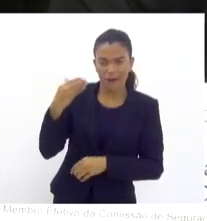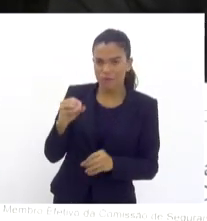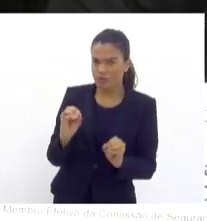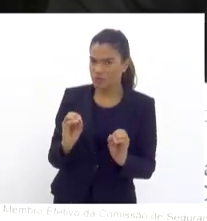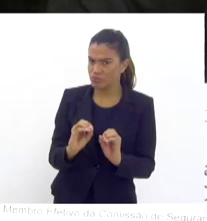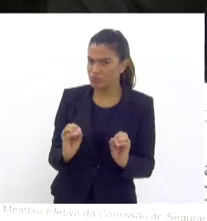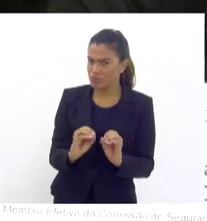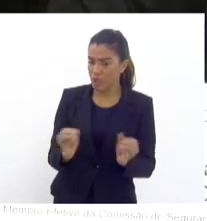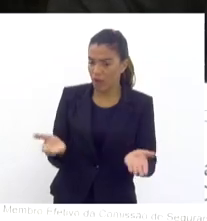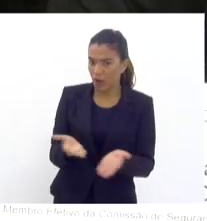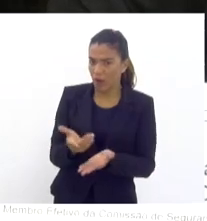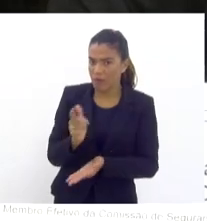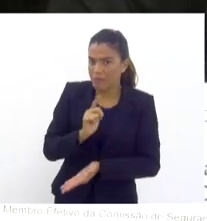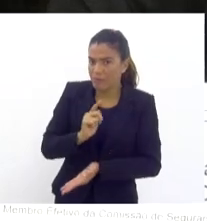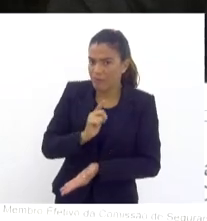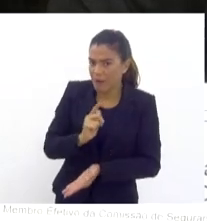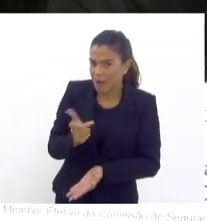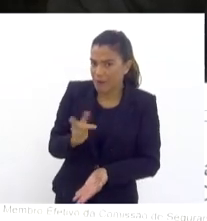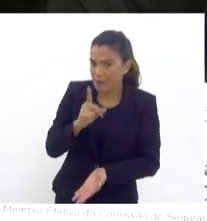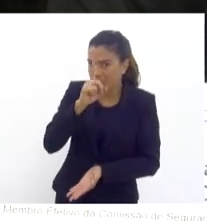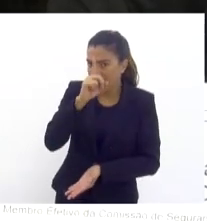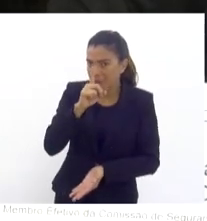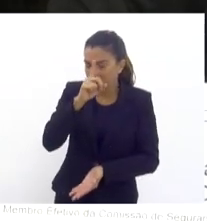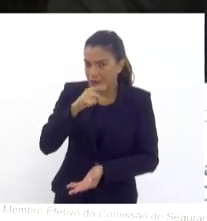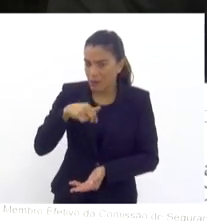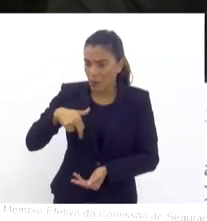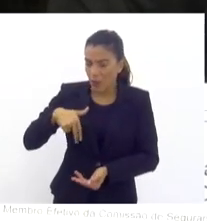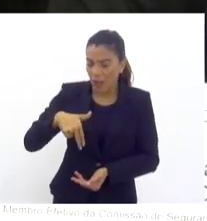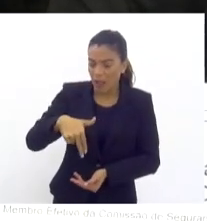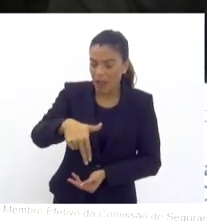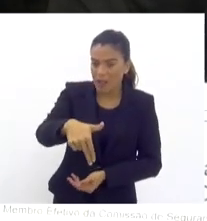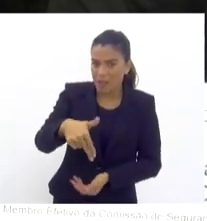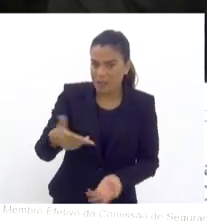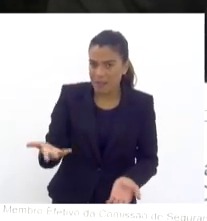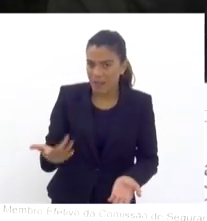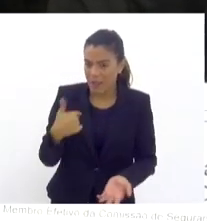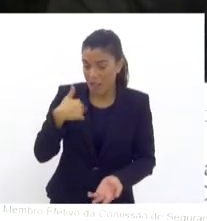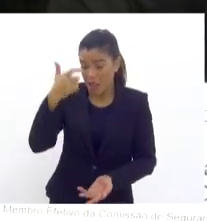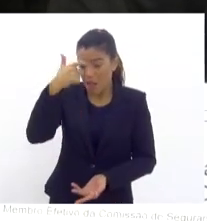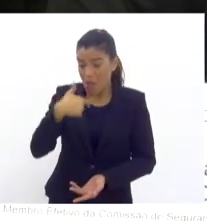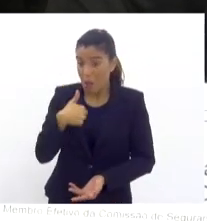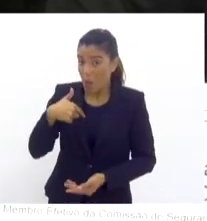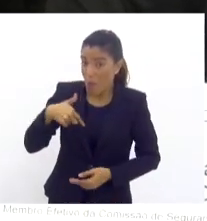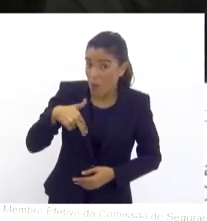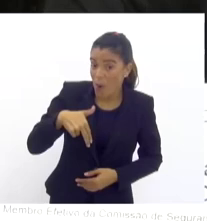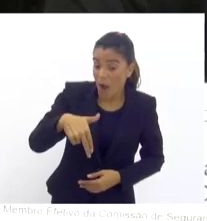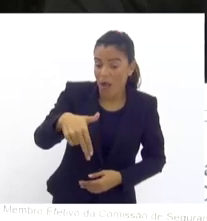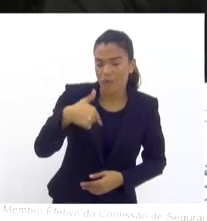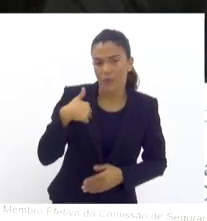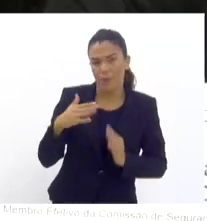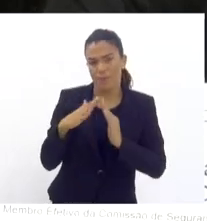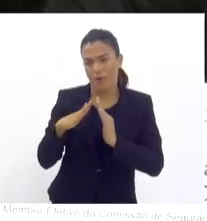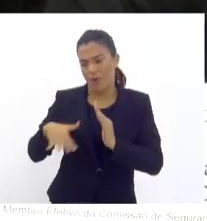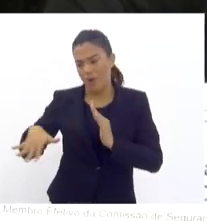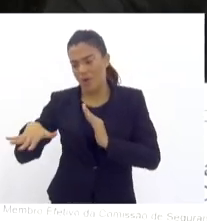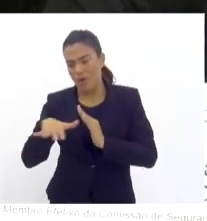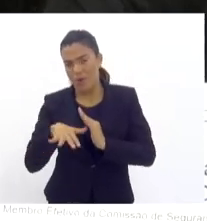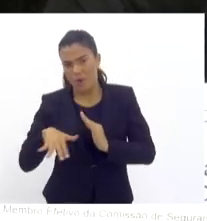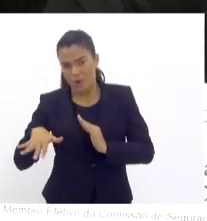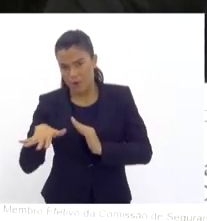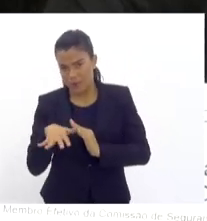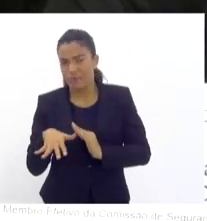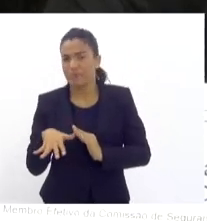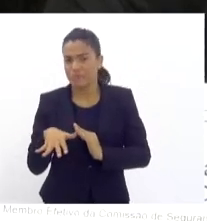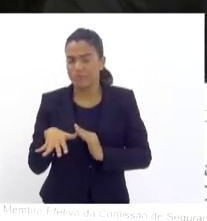agora já está tendo, e eu posso dizer, porque eu ando ali, eu moro naquela região, e eu